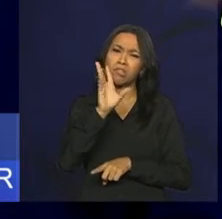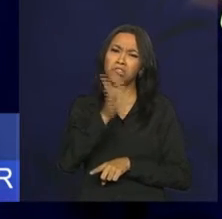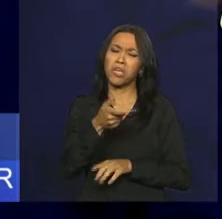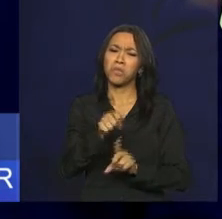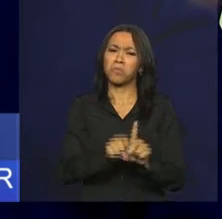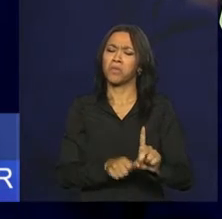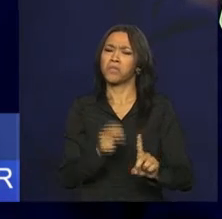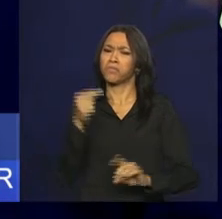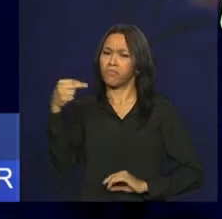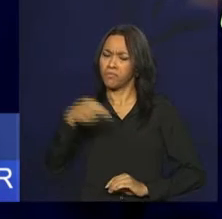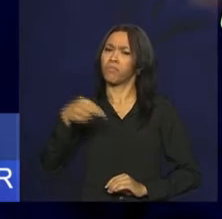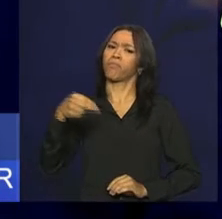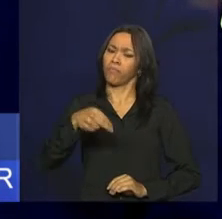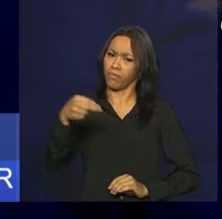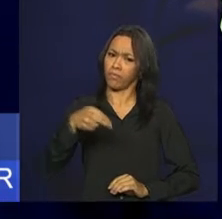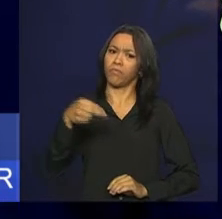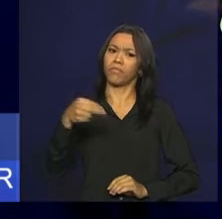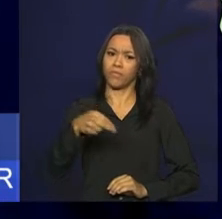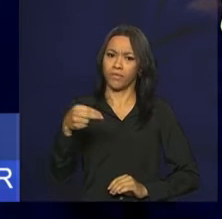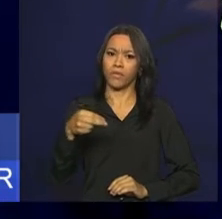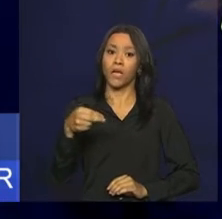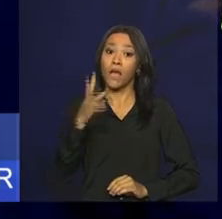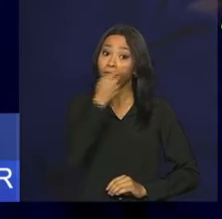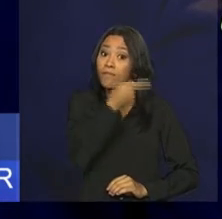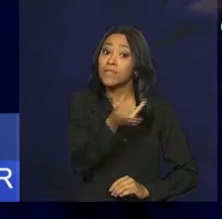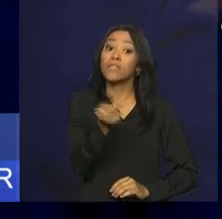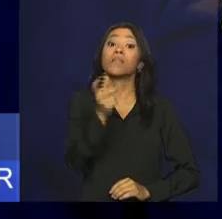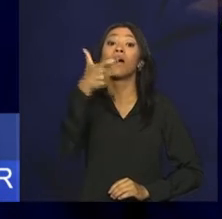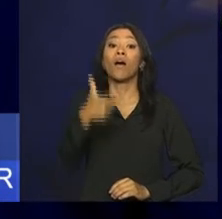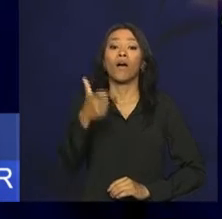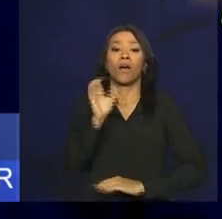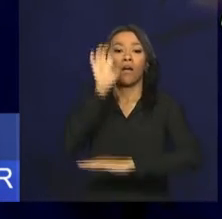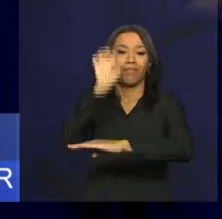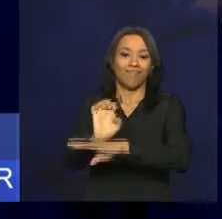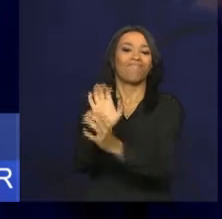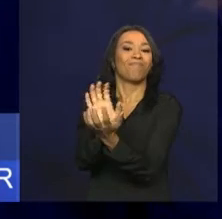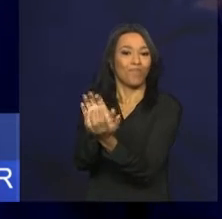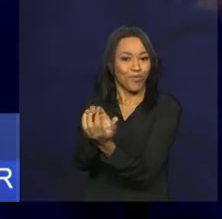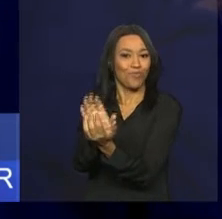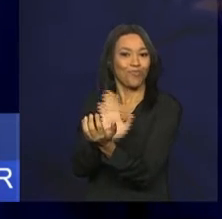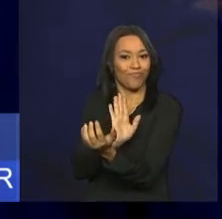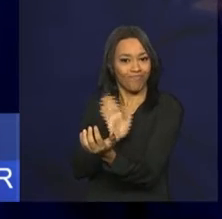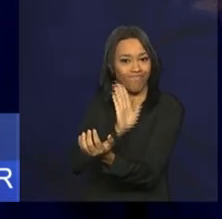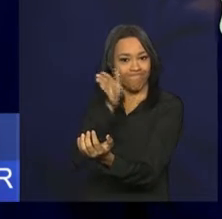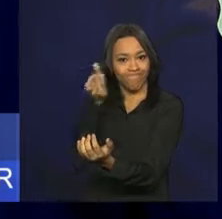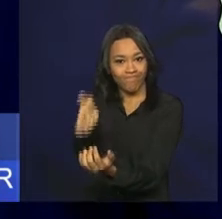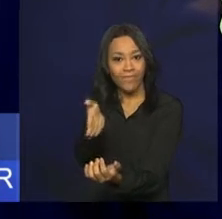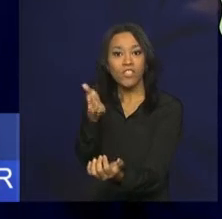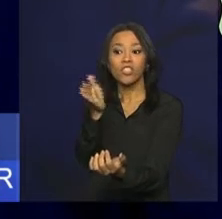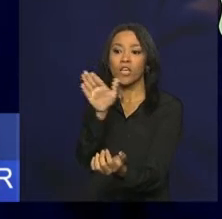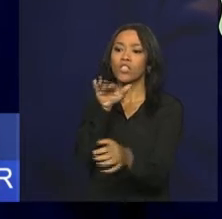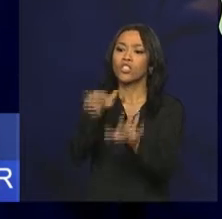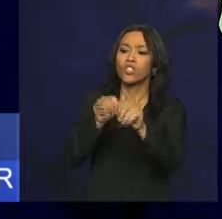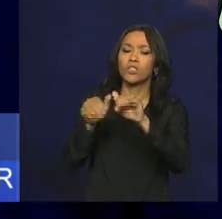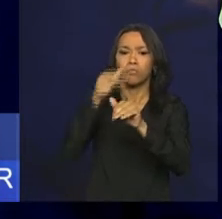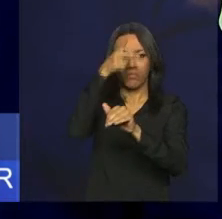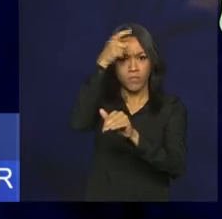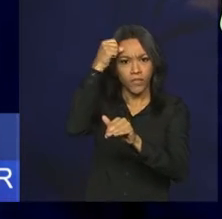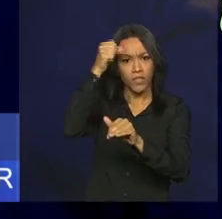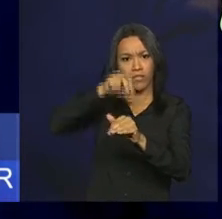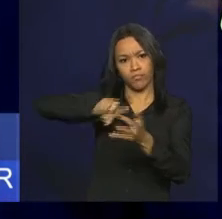mês de novembro, visita o estado do Pernambuco, já chamando as autoridades